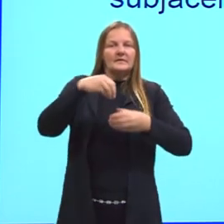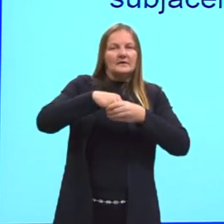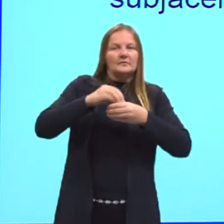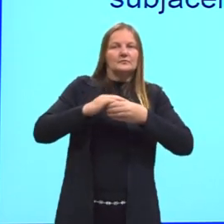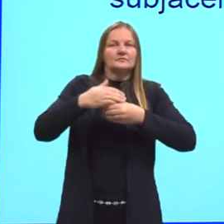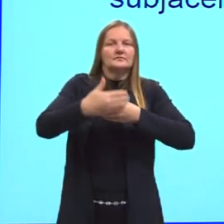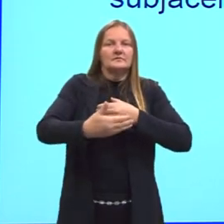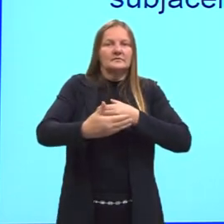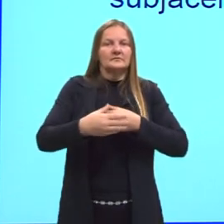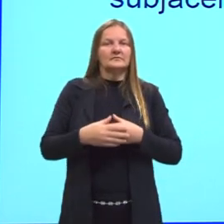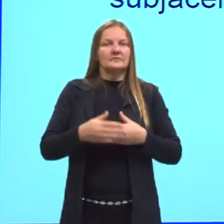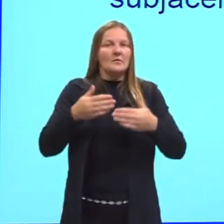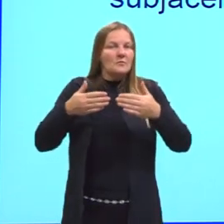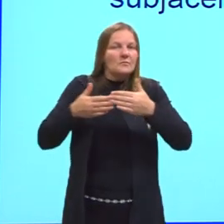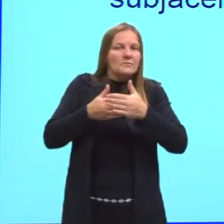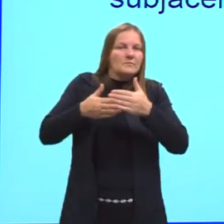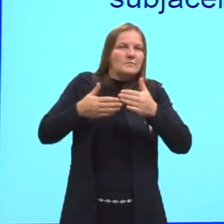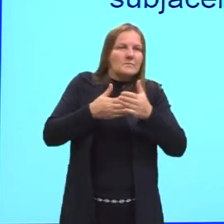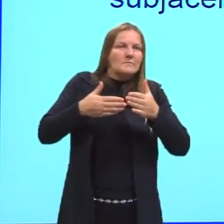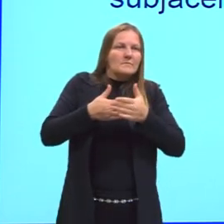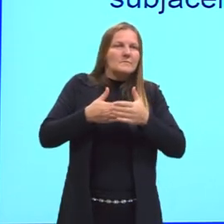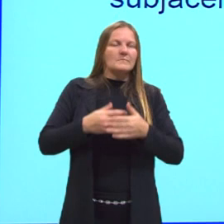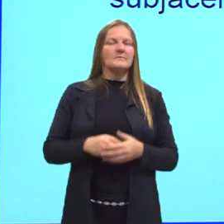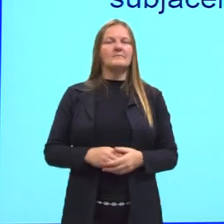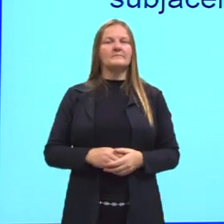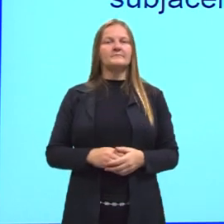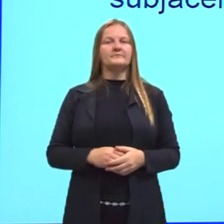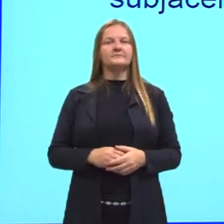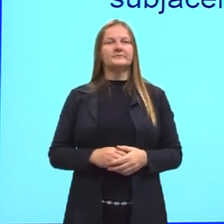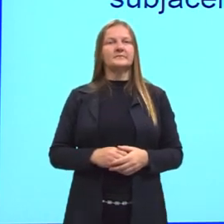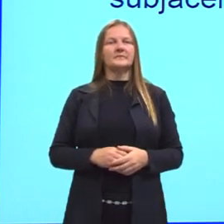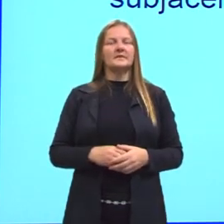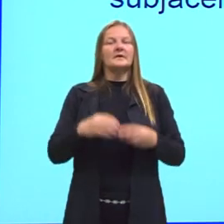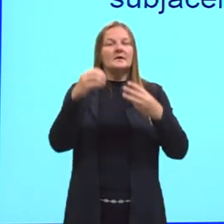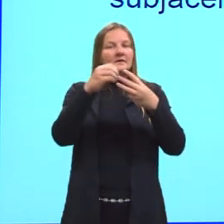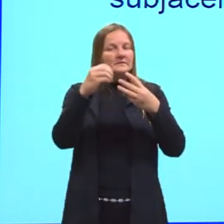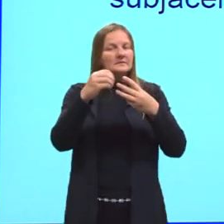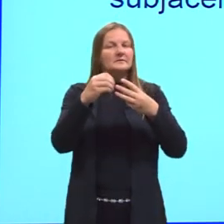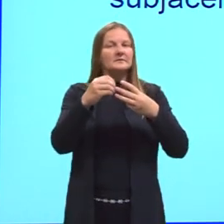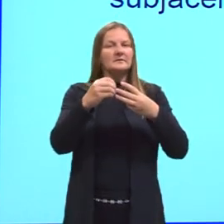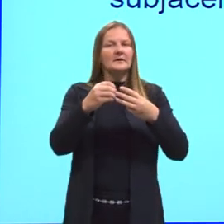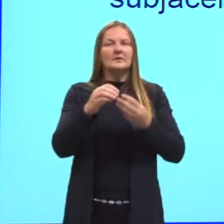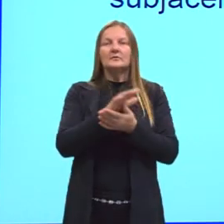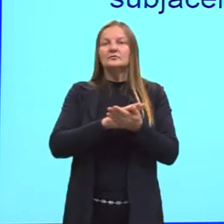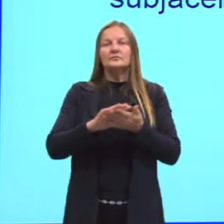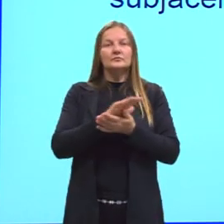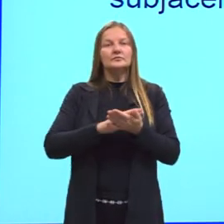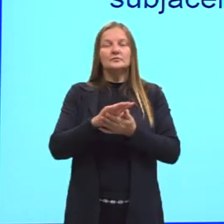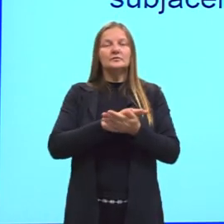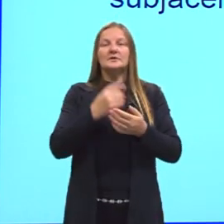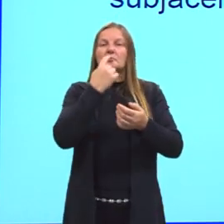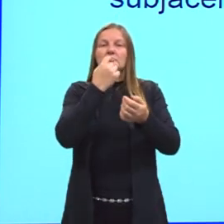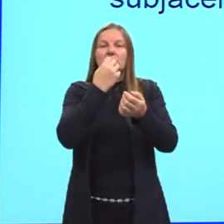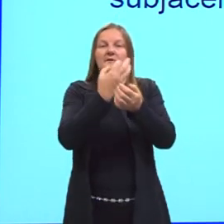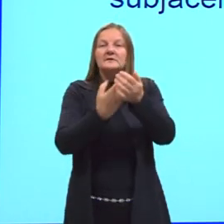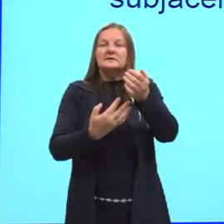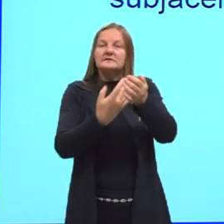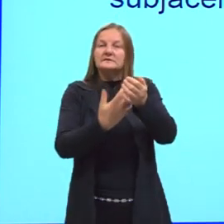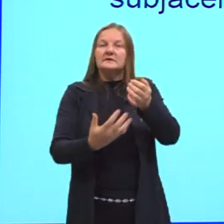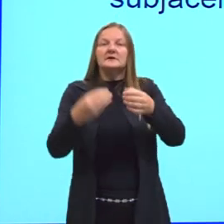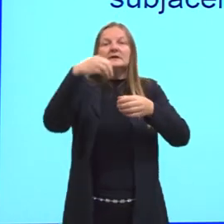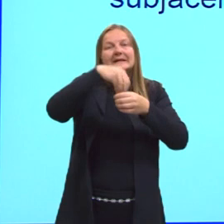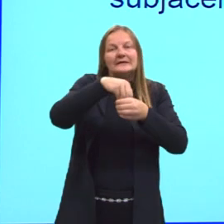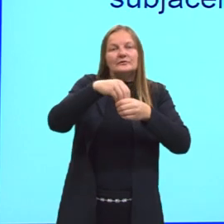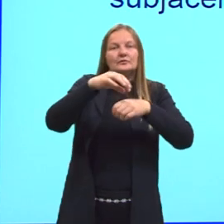proteção, essa barreira. como as suas células não possuem vasos sanguíneos, os